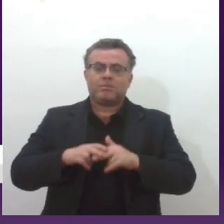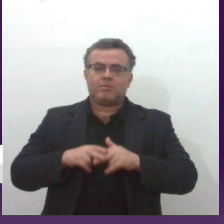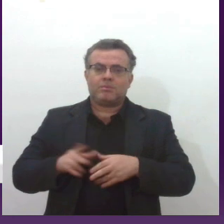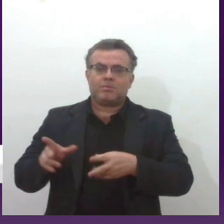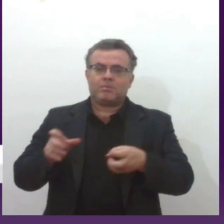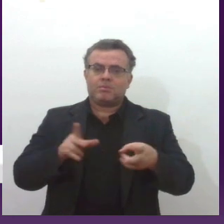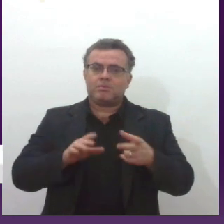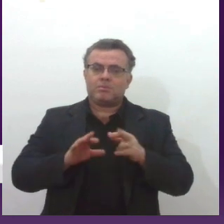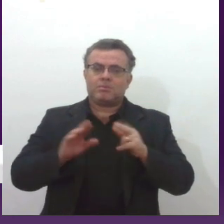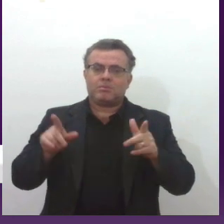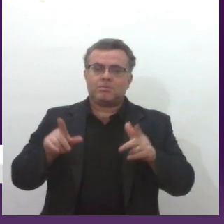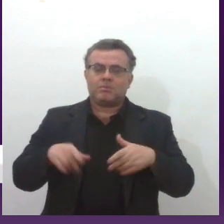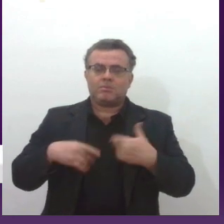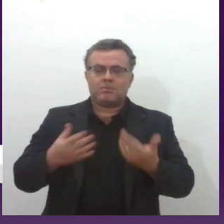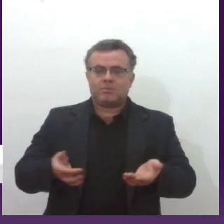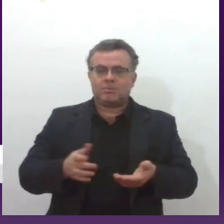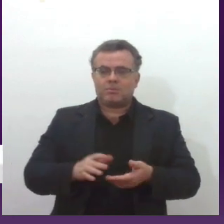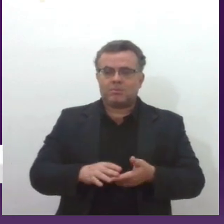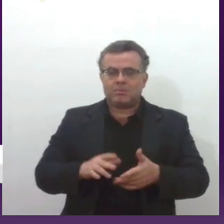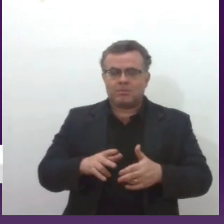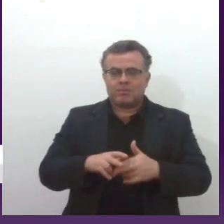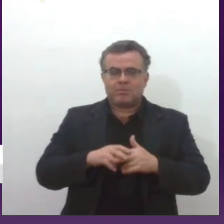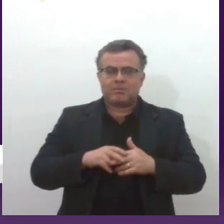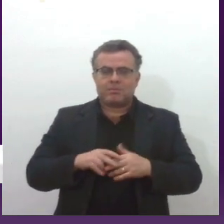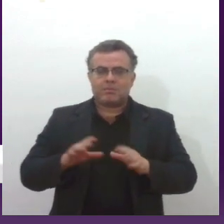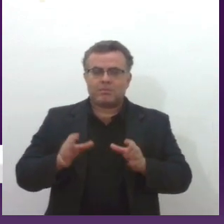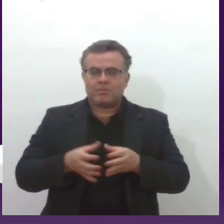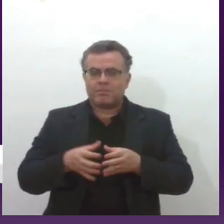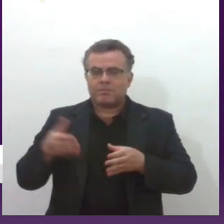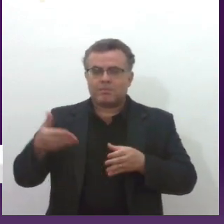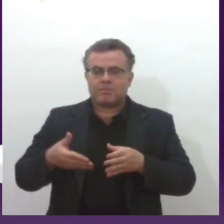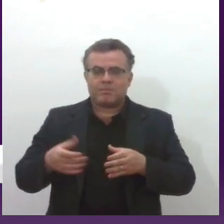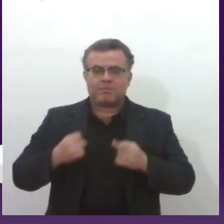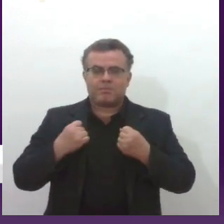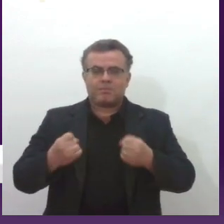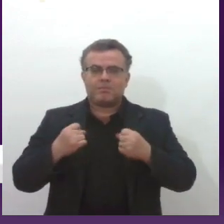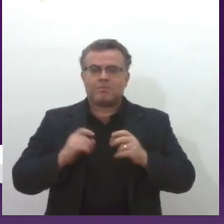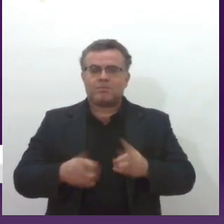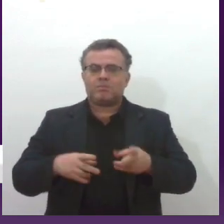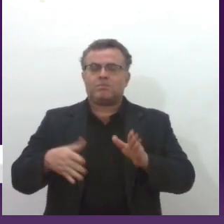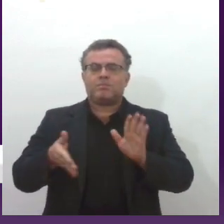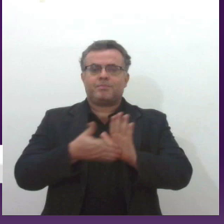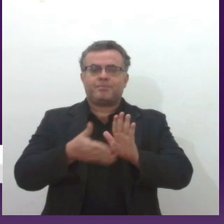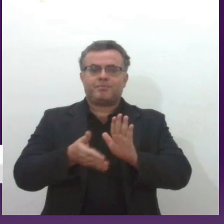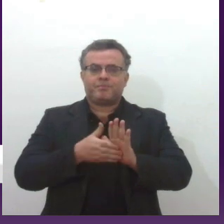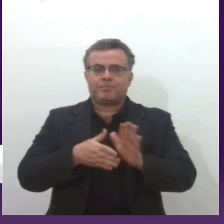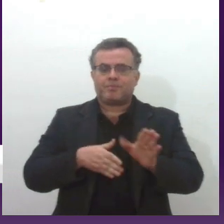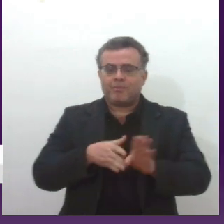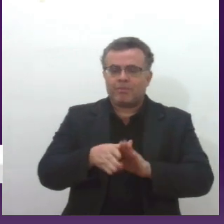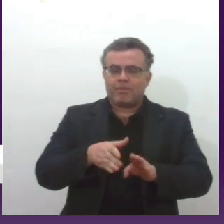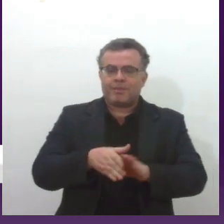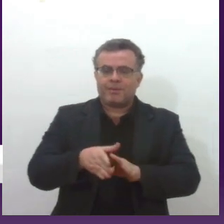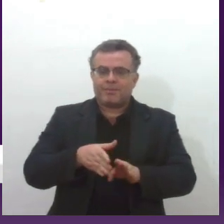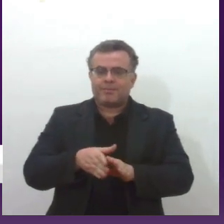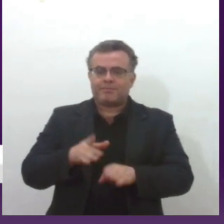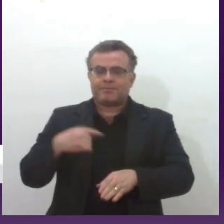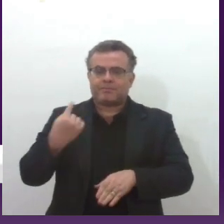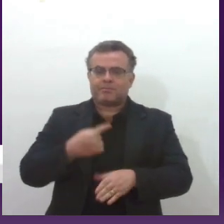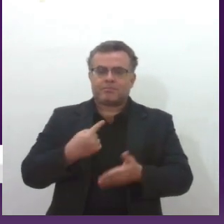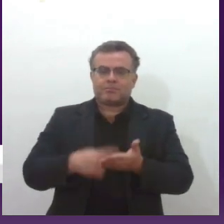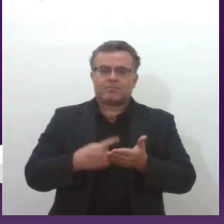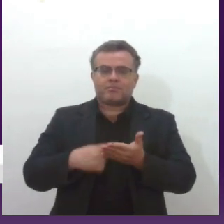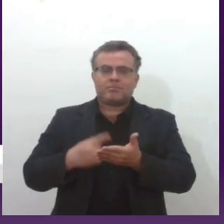forma diferente, então esse comitê é importante porque ele tem força, ele sugere, ele tem pautas, a gente cria